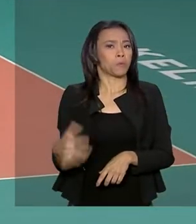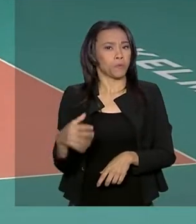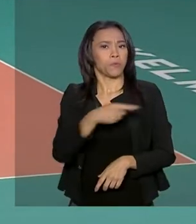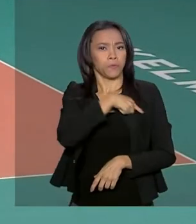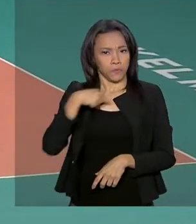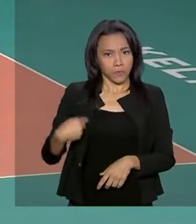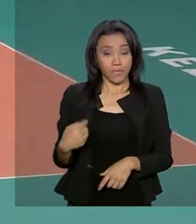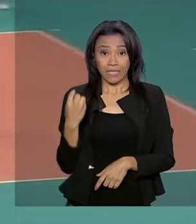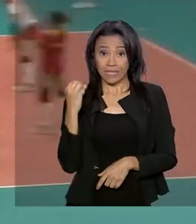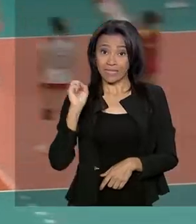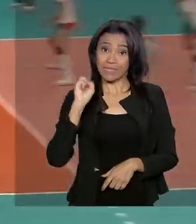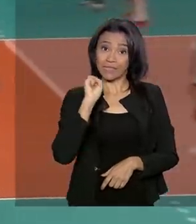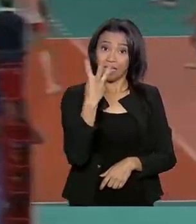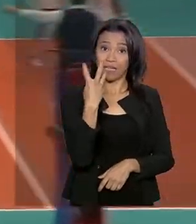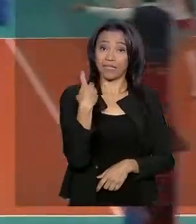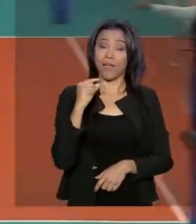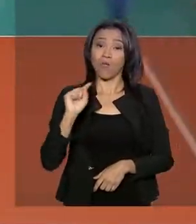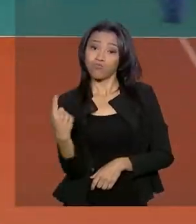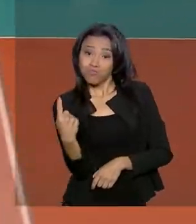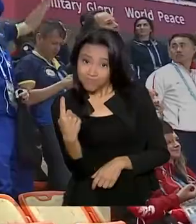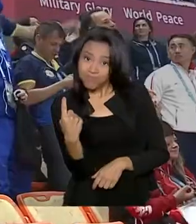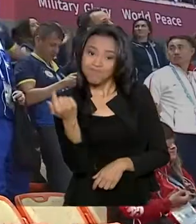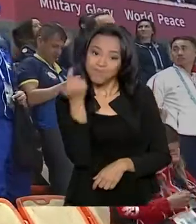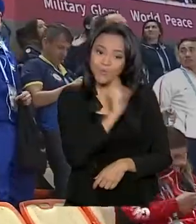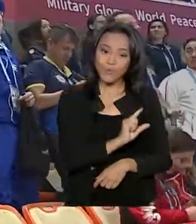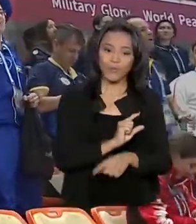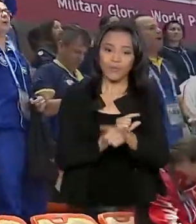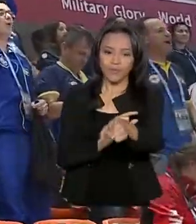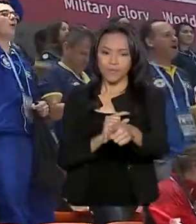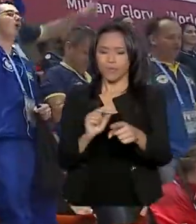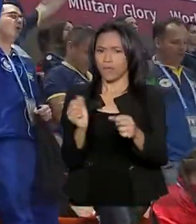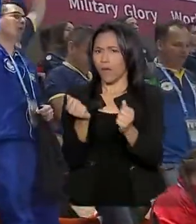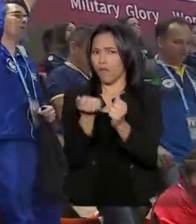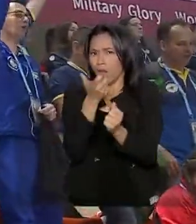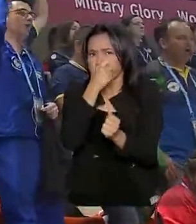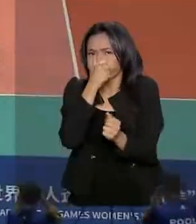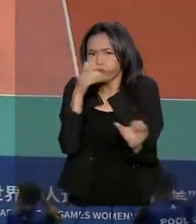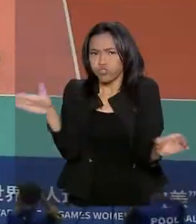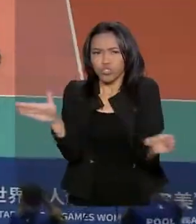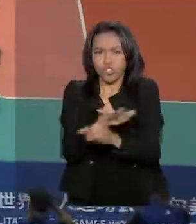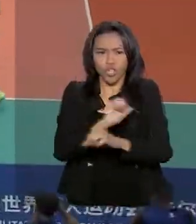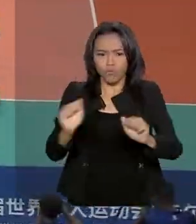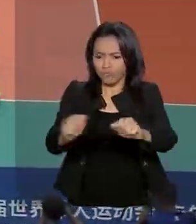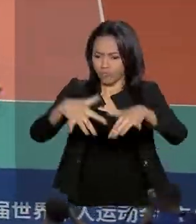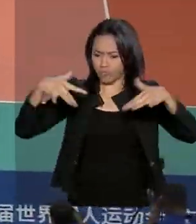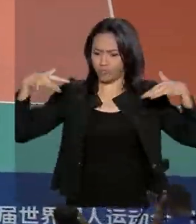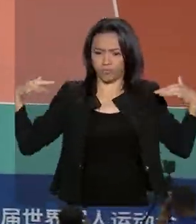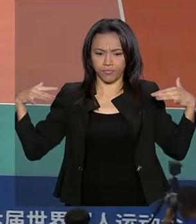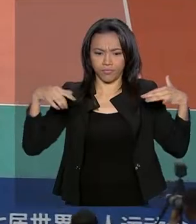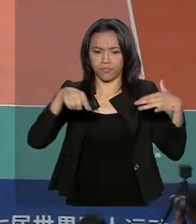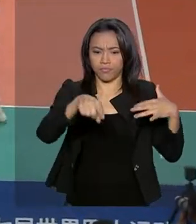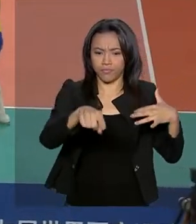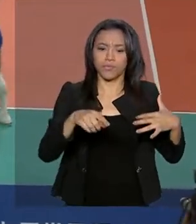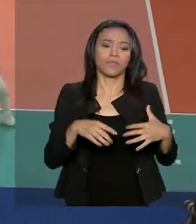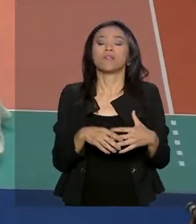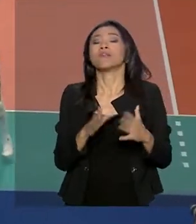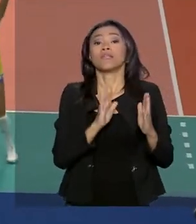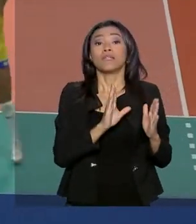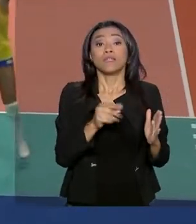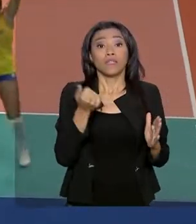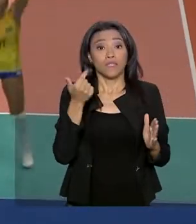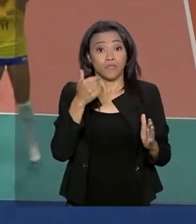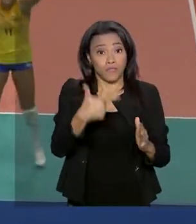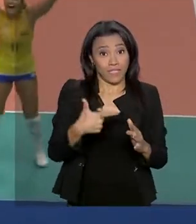por 3x7x1 na grande decisão diante de um ginásio lotado. As parciais foram 25x23, 23x25,